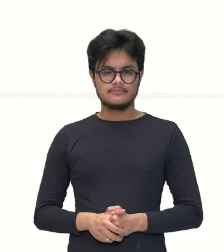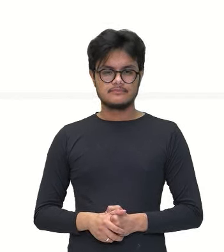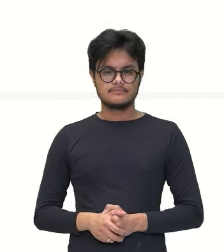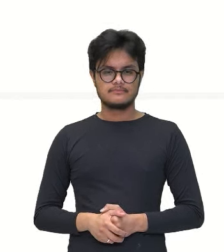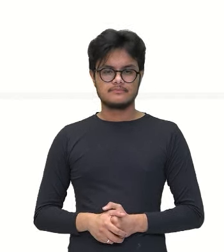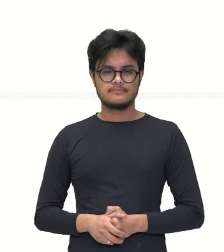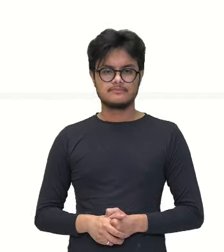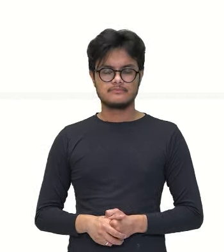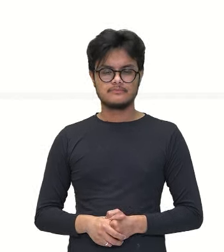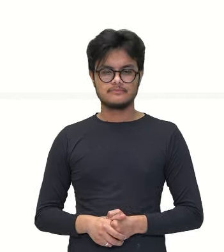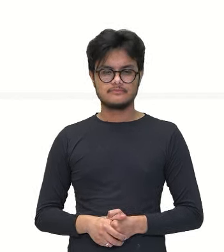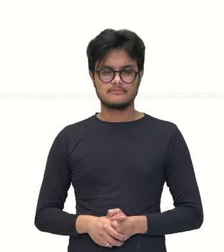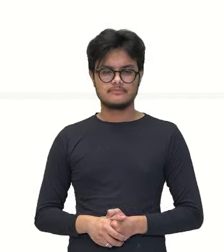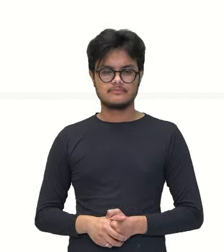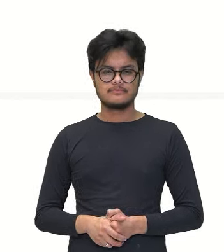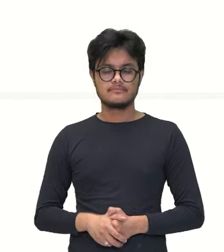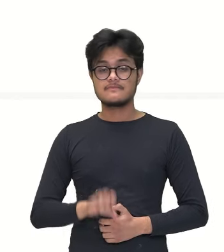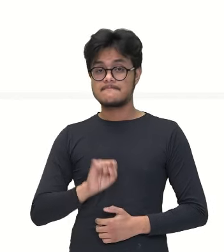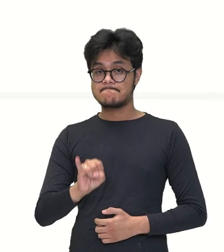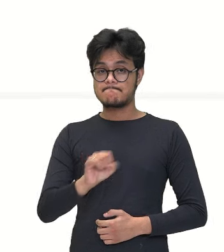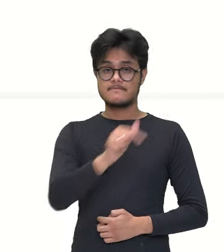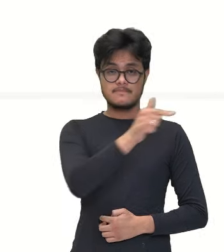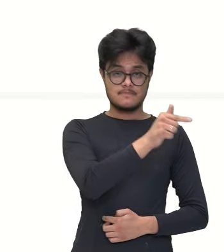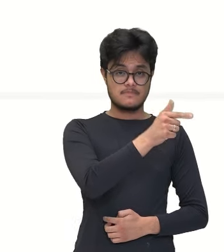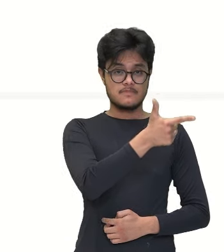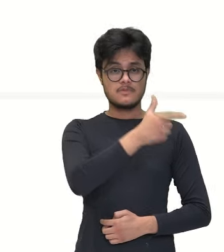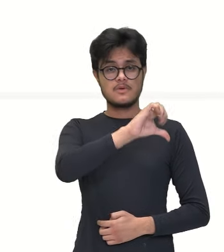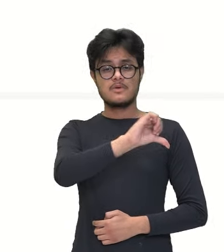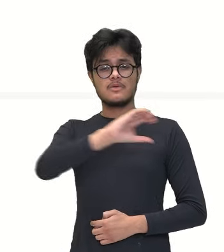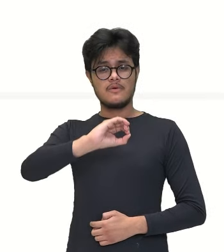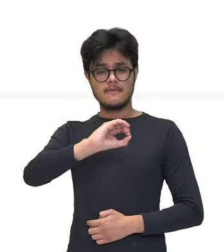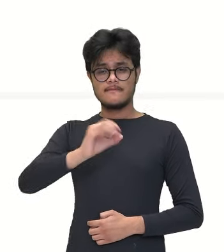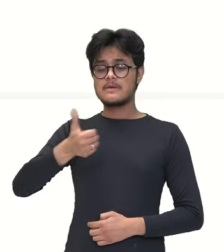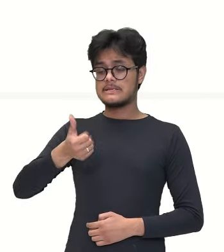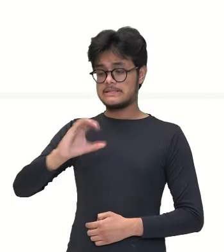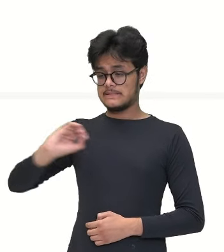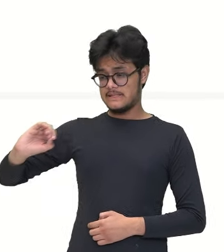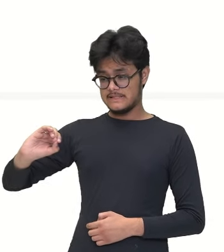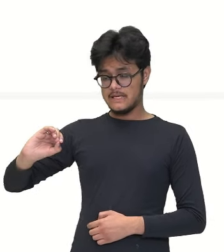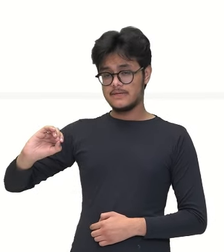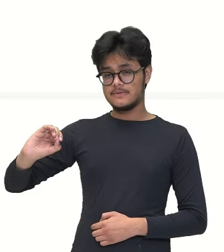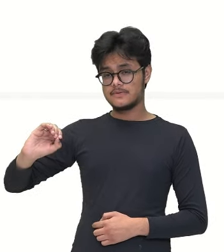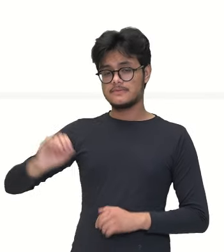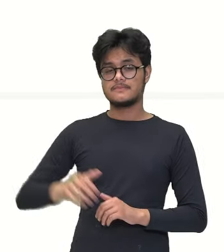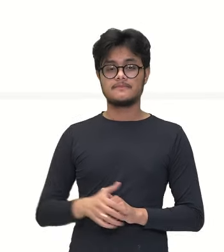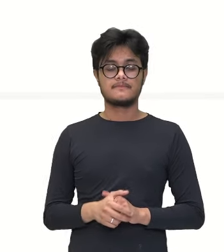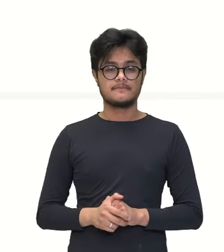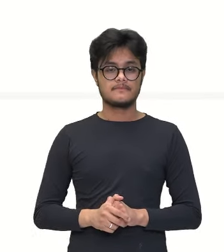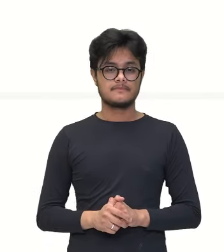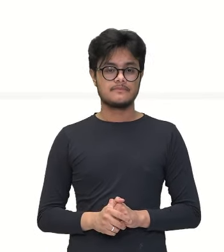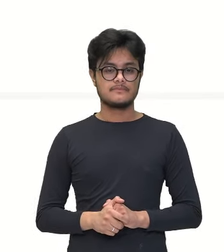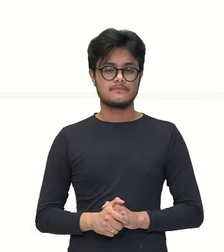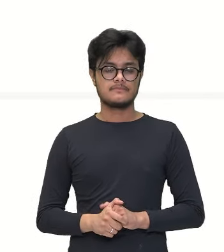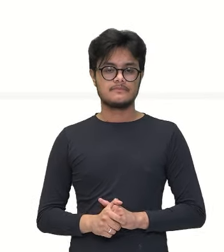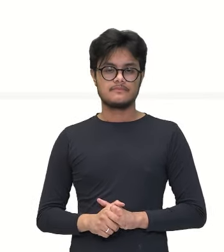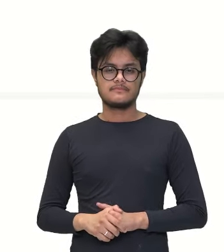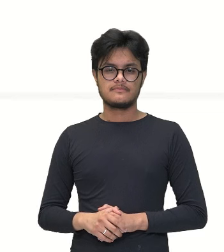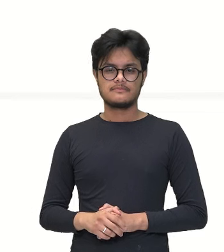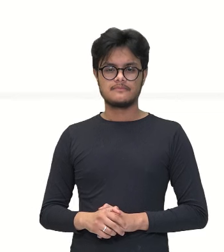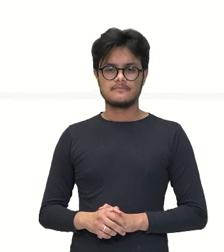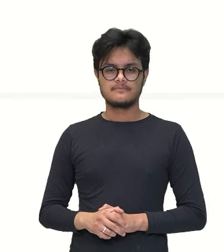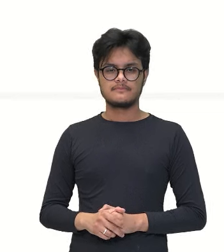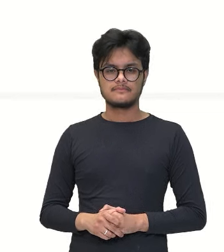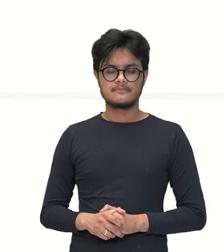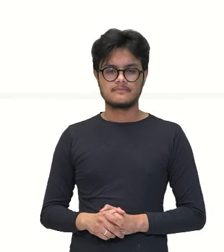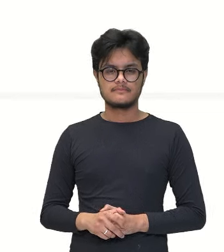.290 tijolos é o mesmo que 600 sacos de cimento. Aí, eu posso